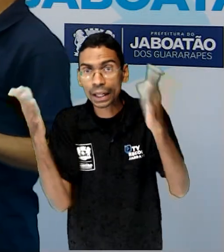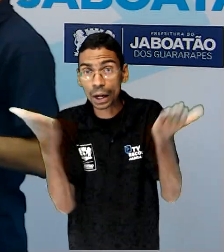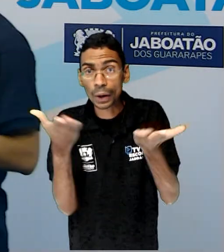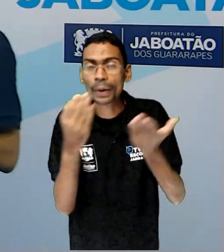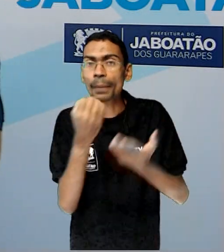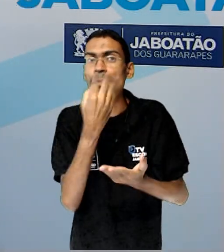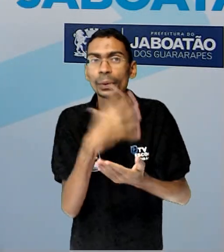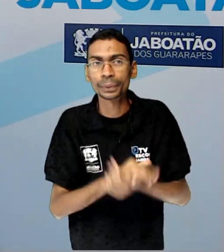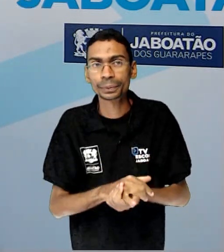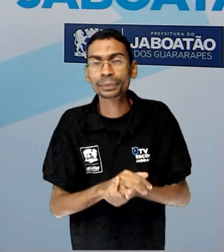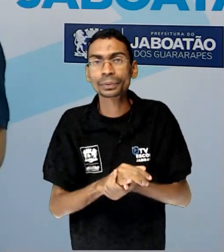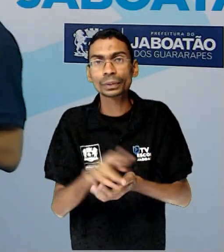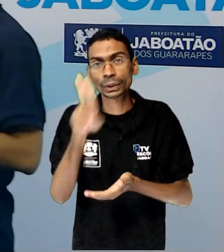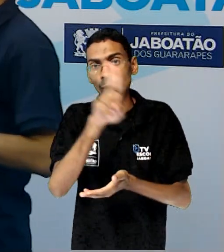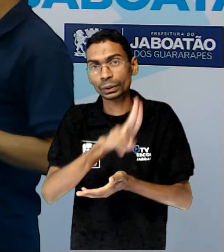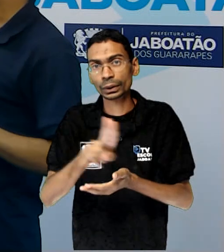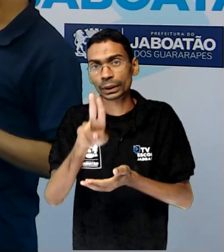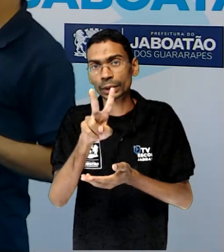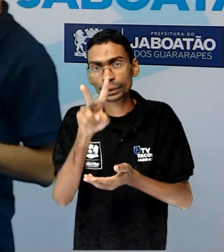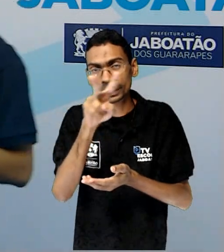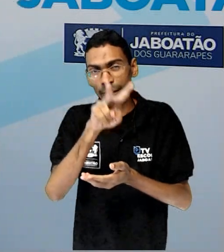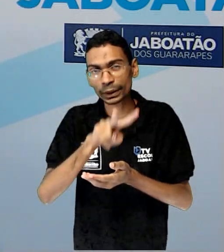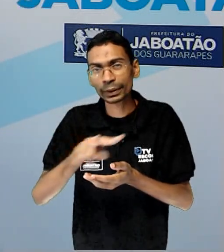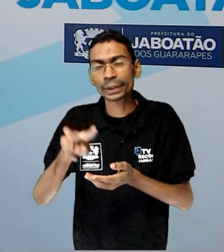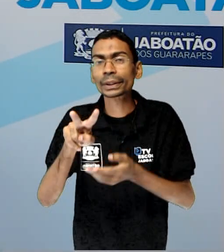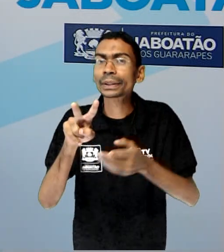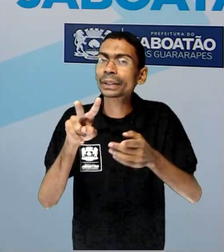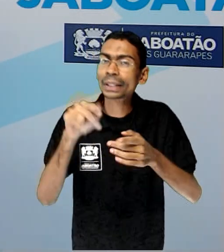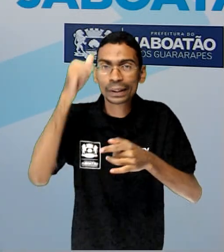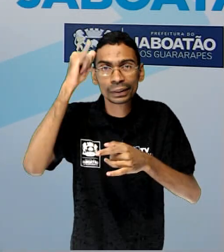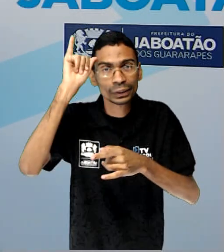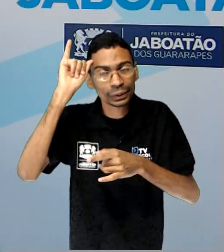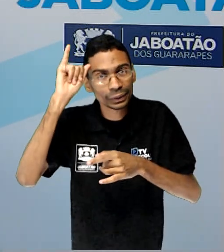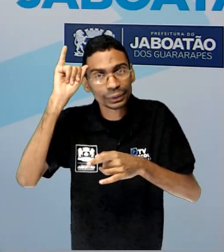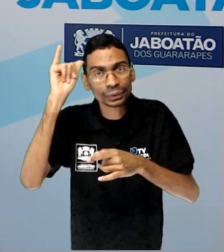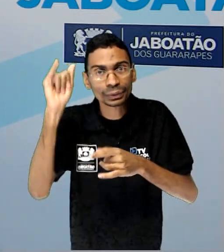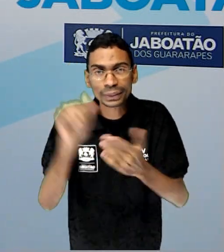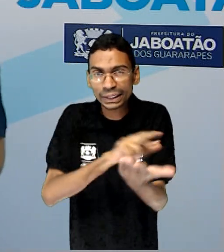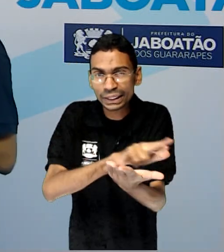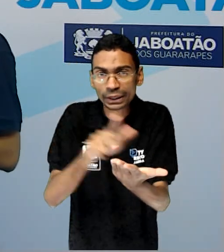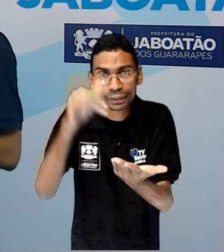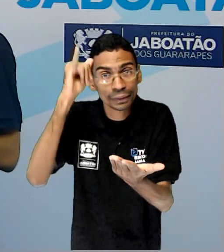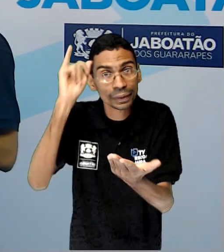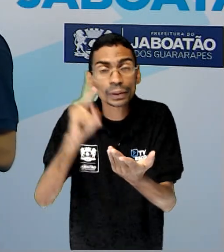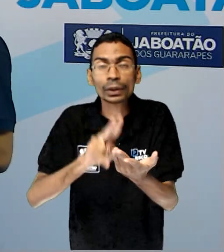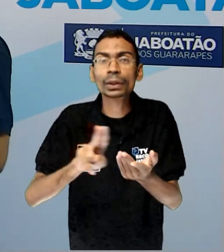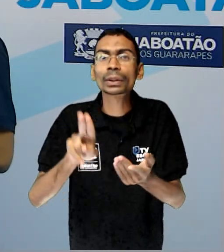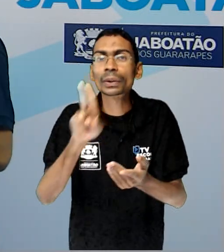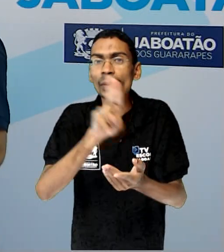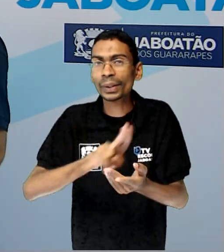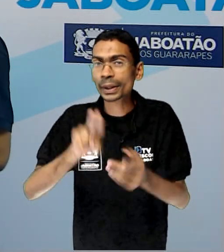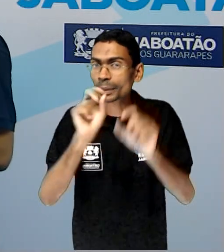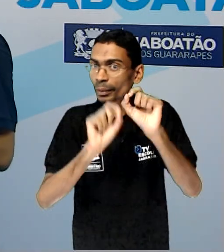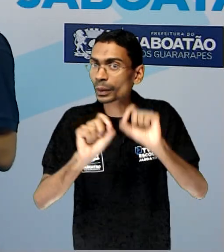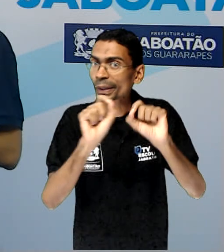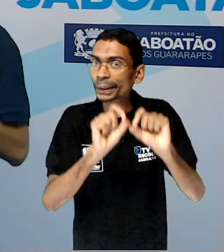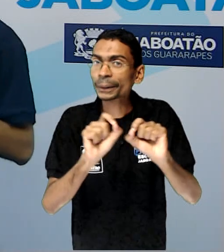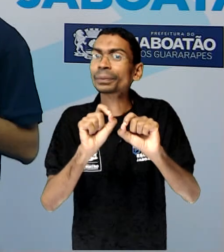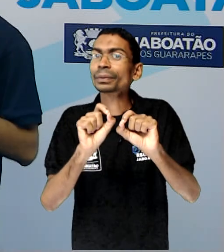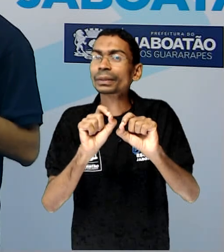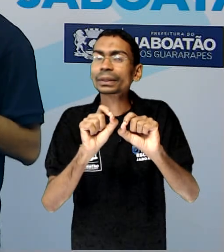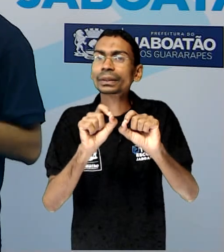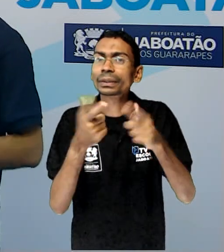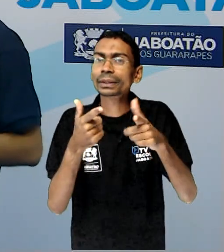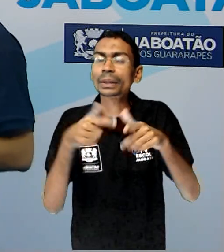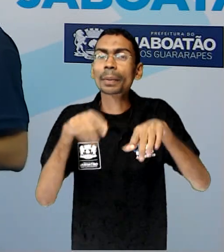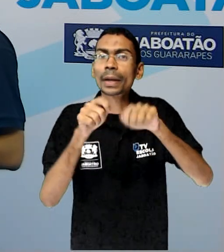Bom, usado, todo esse gado, Todo esse boi, ele foi usado para transportar, na época,